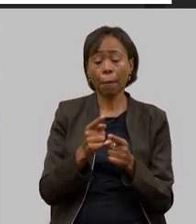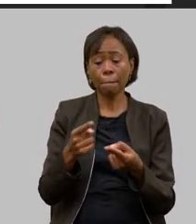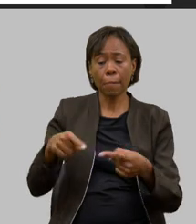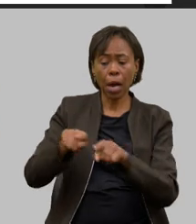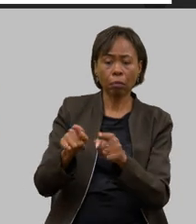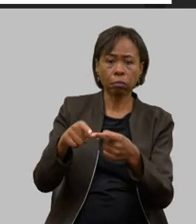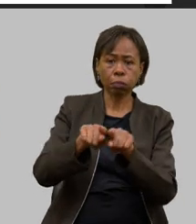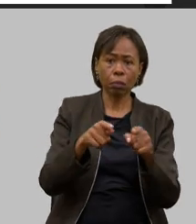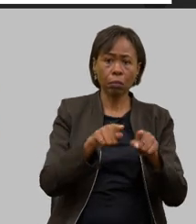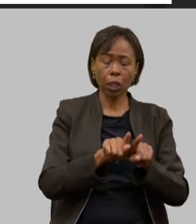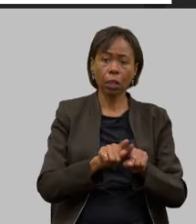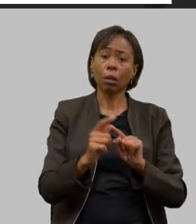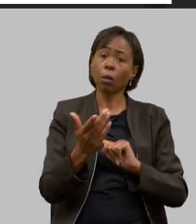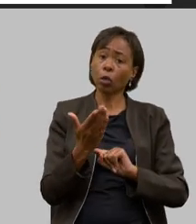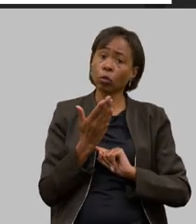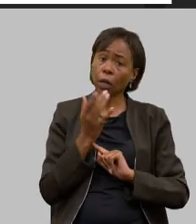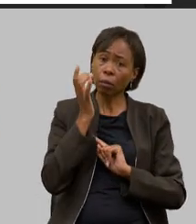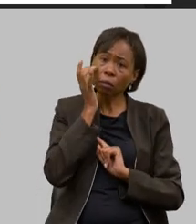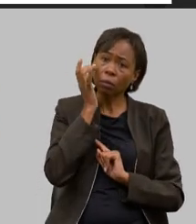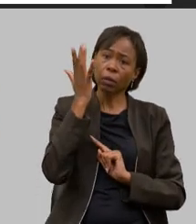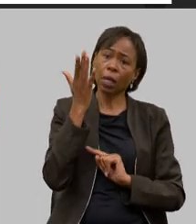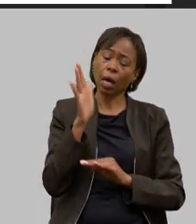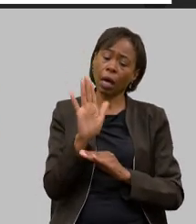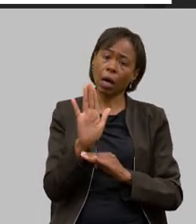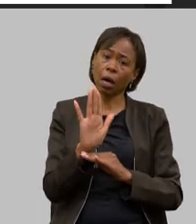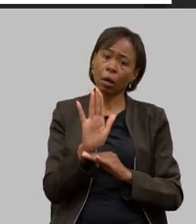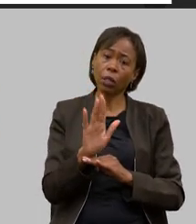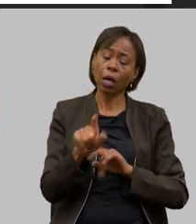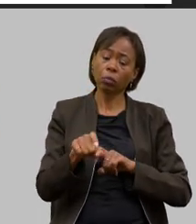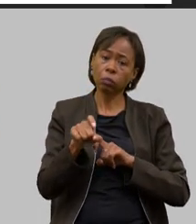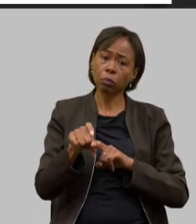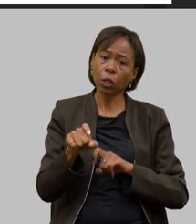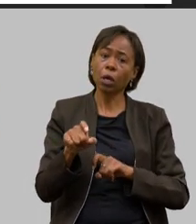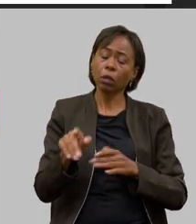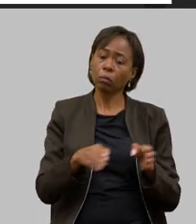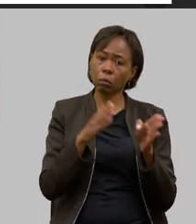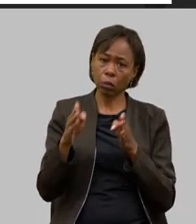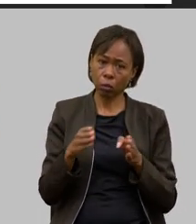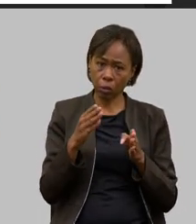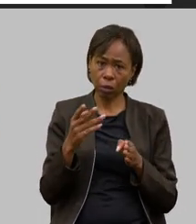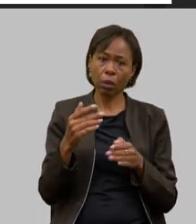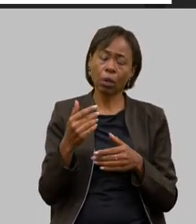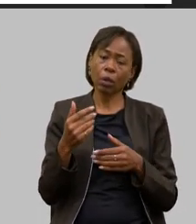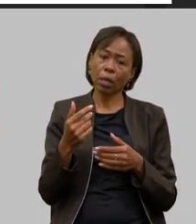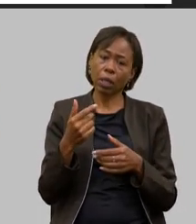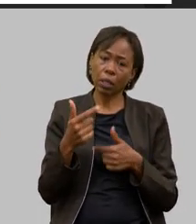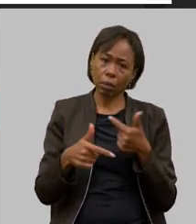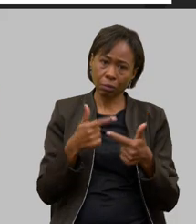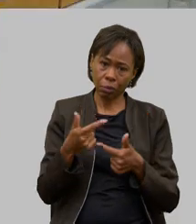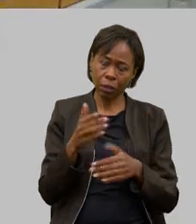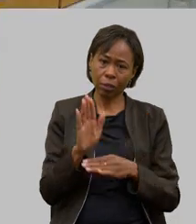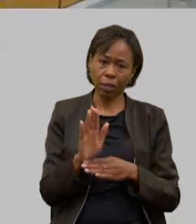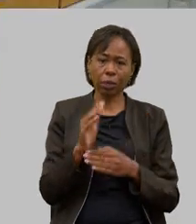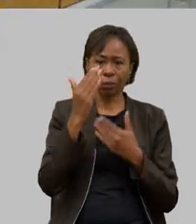para facilitar a vida de quem produz para gerar renda e emprego em Minas Gerais muito obrigado por esse momento aqui